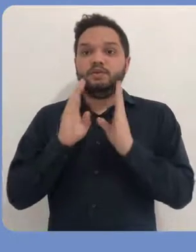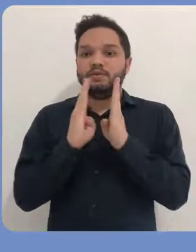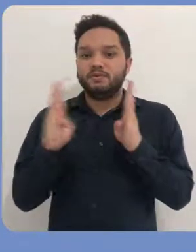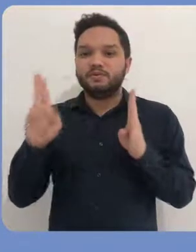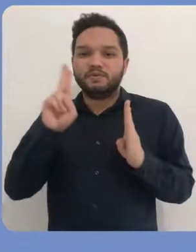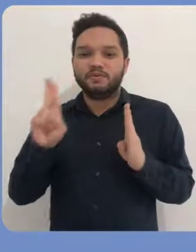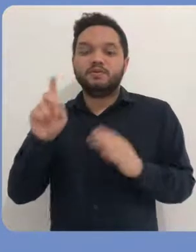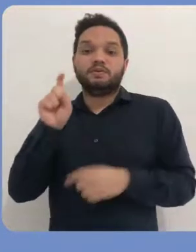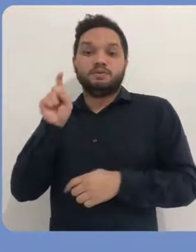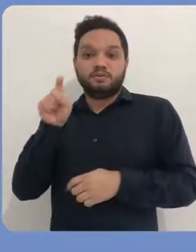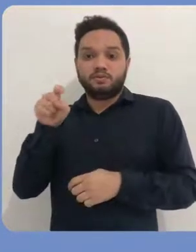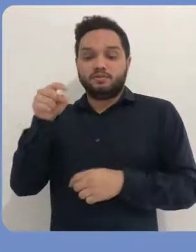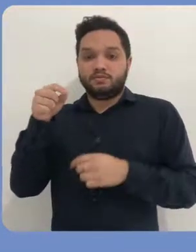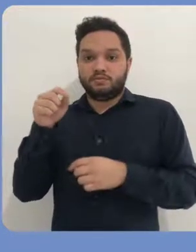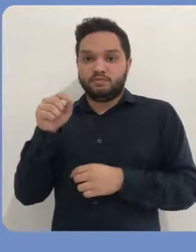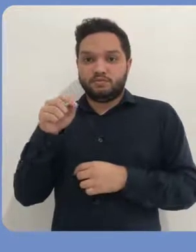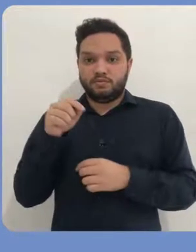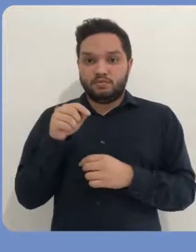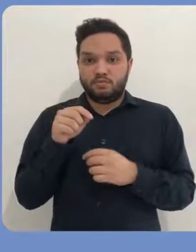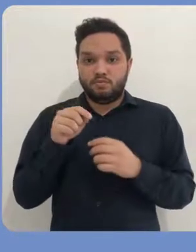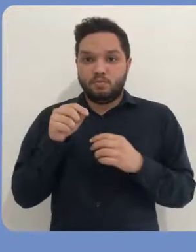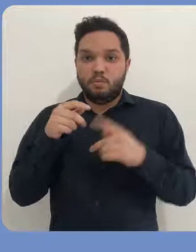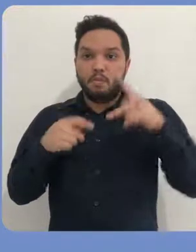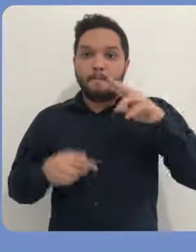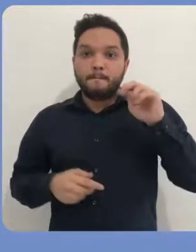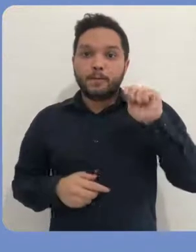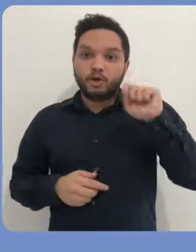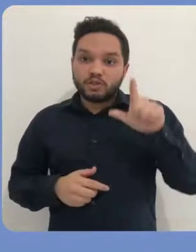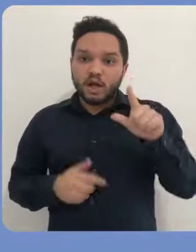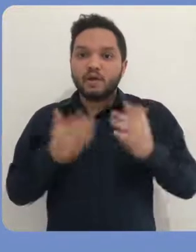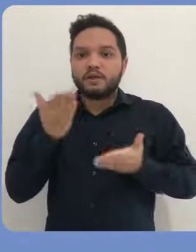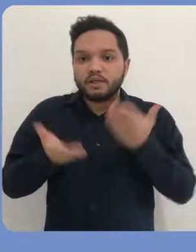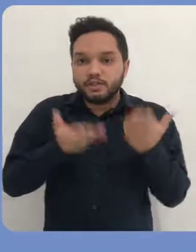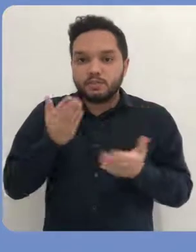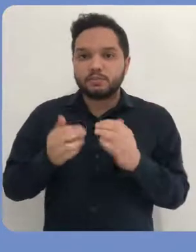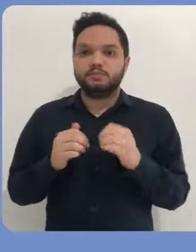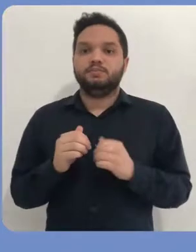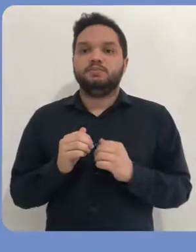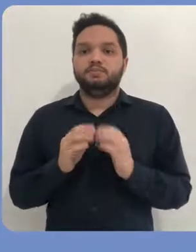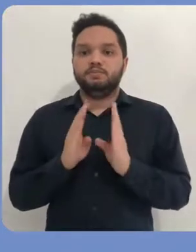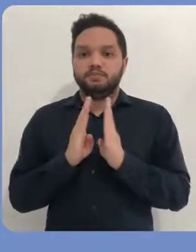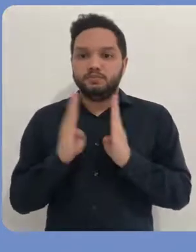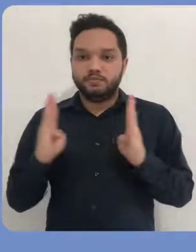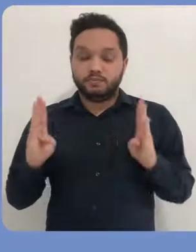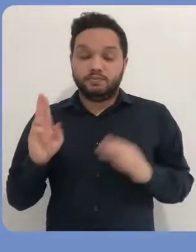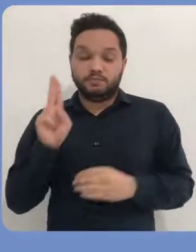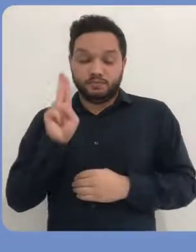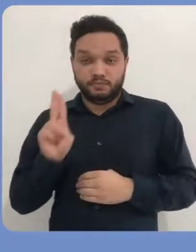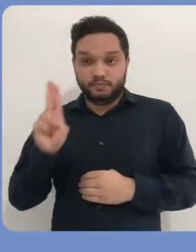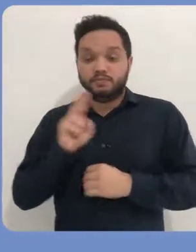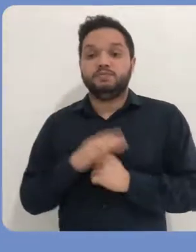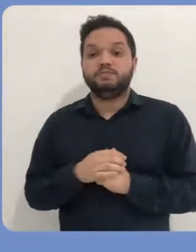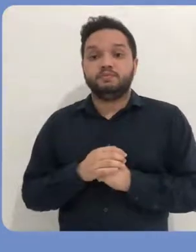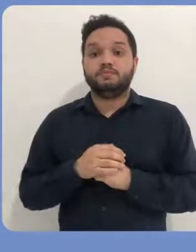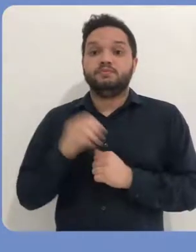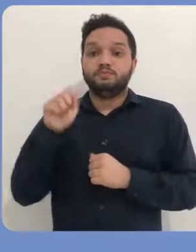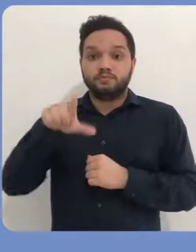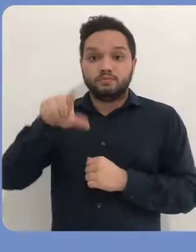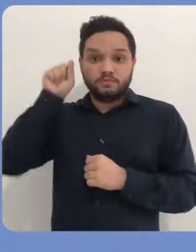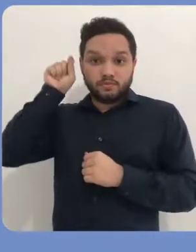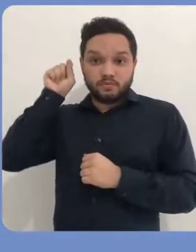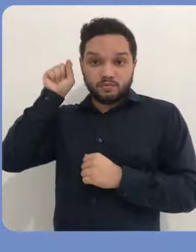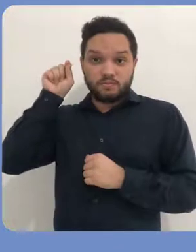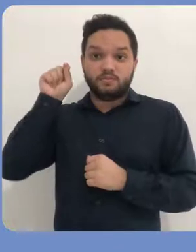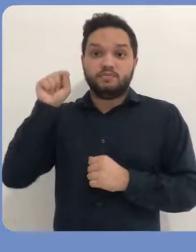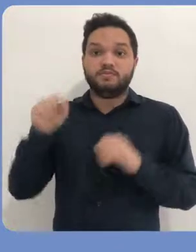atendimento da BU, você deve clicar no link portal de atendimento da BU. No portal de atendimento da BU, você deve